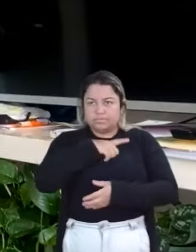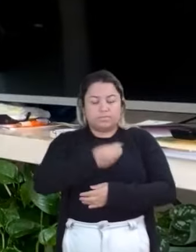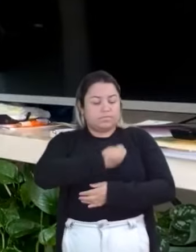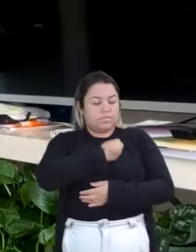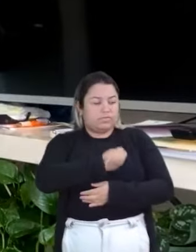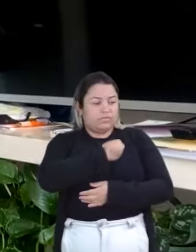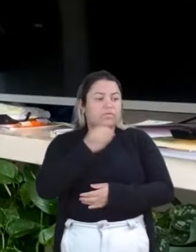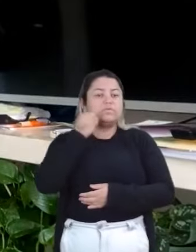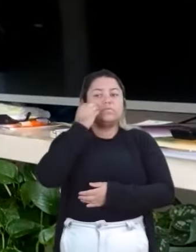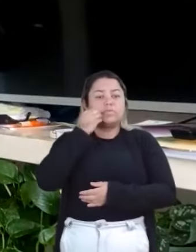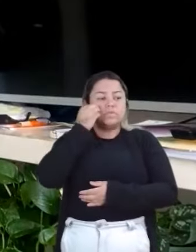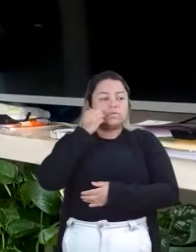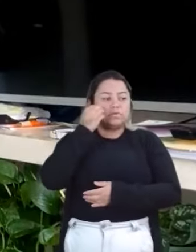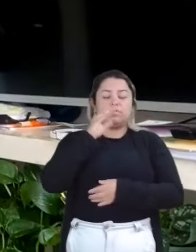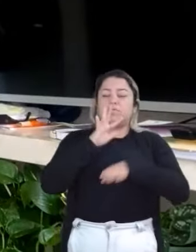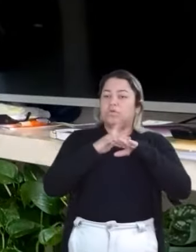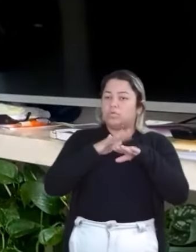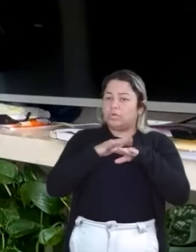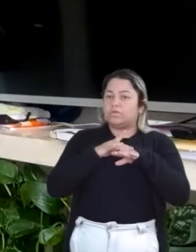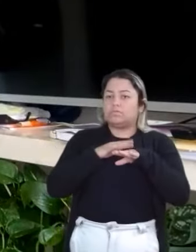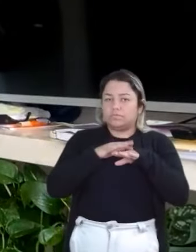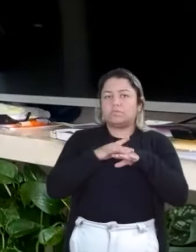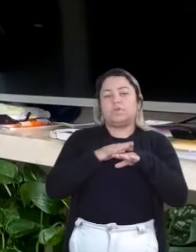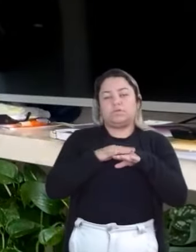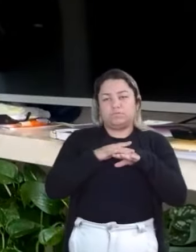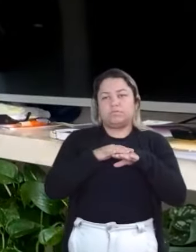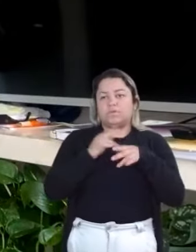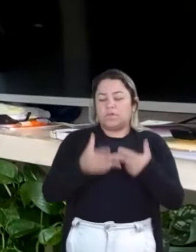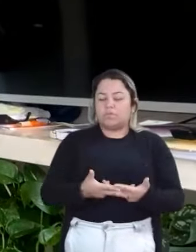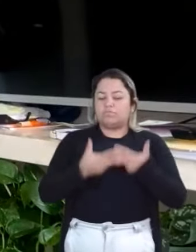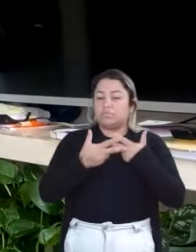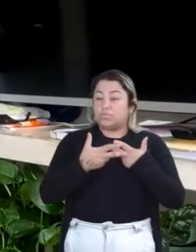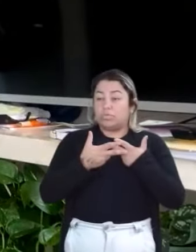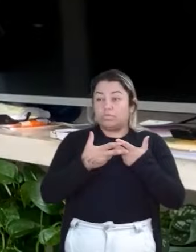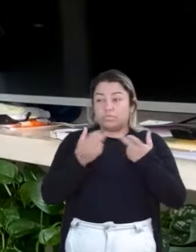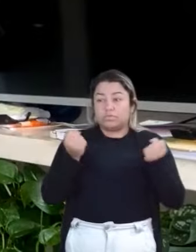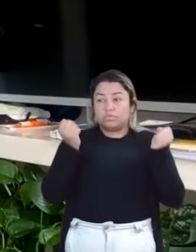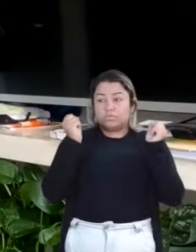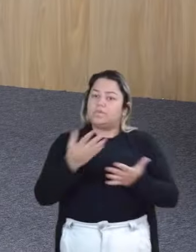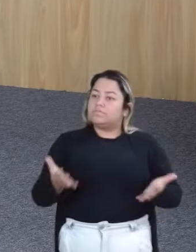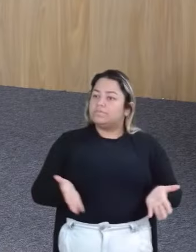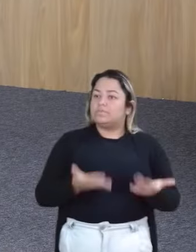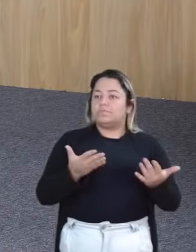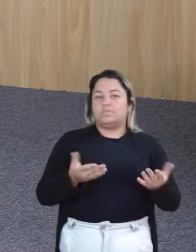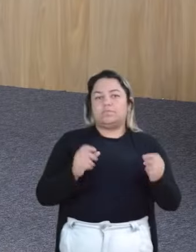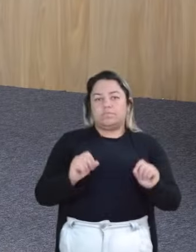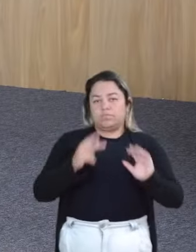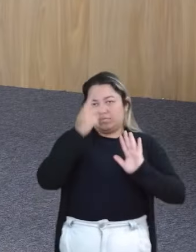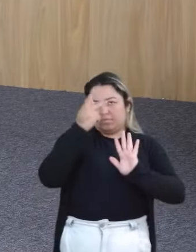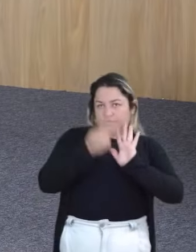experiências de adoecimento muito intensas, que culminam num índice de suicídio muito alto. O